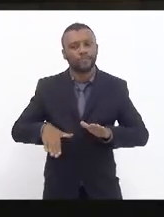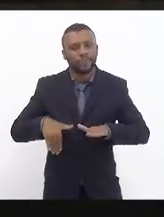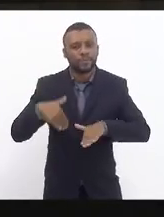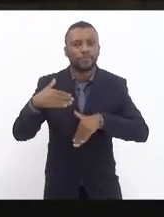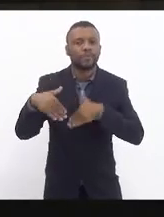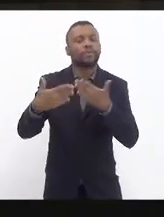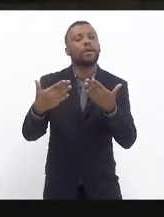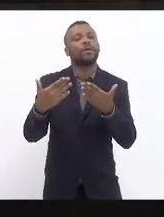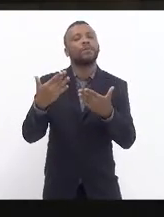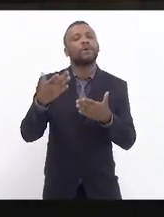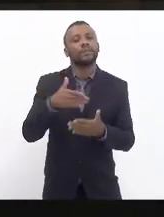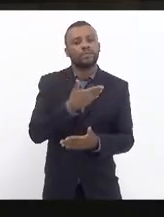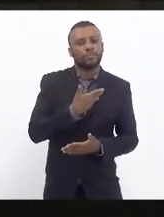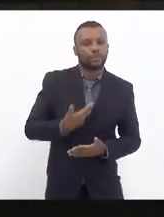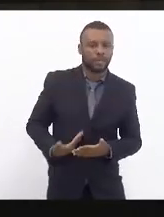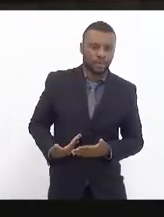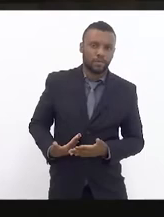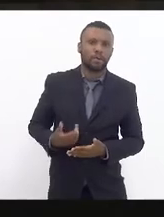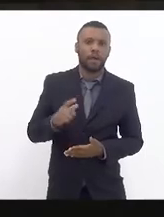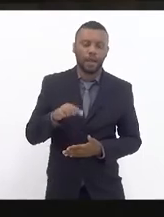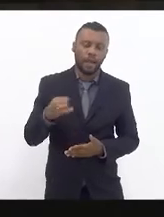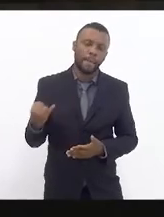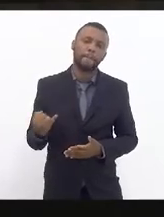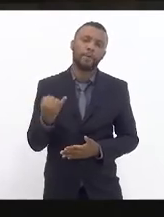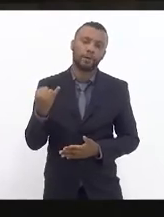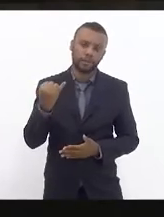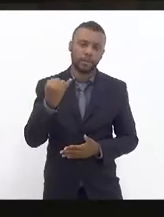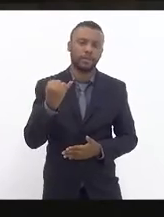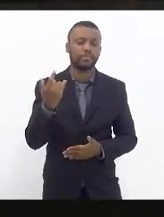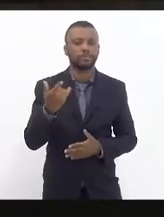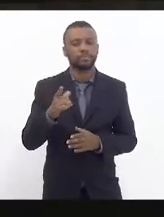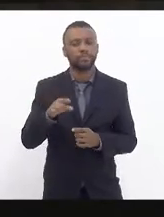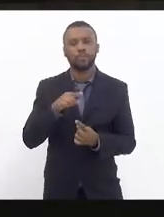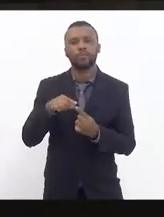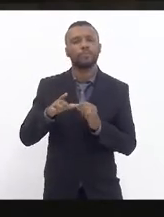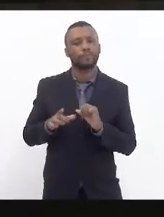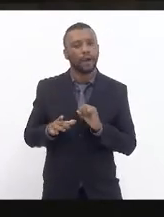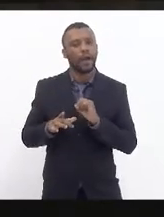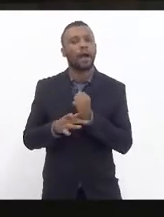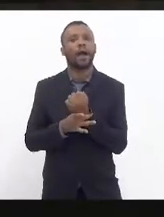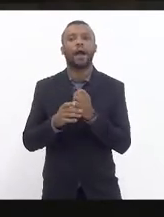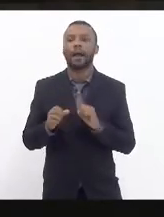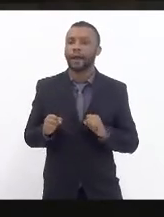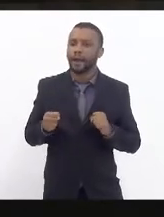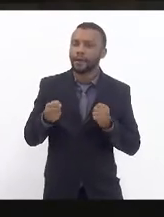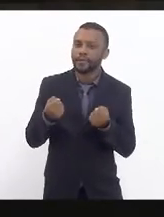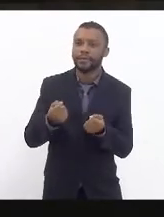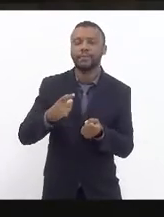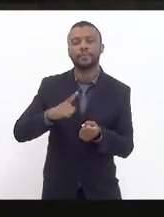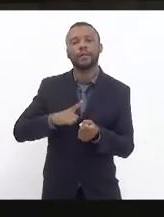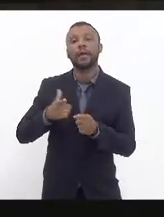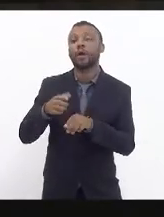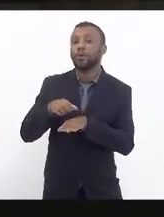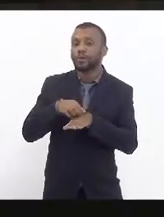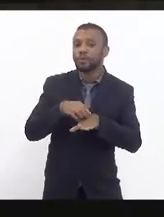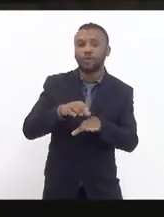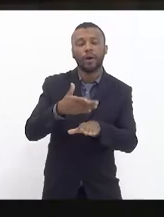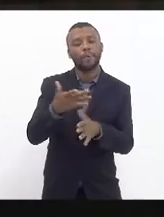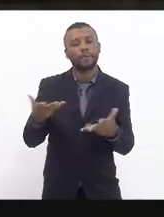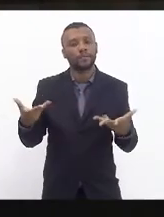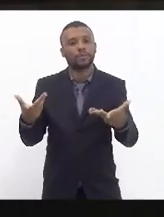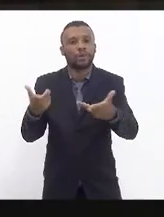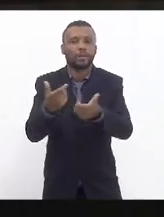estado é importante para dar garantia a população de ter um transporte de melhor qualidade eu espero que o